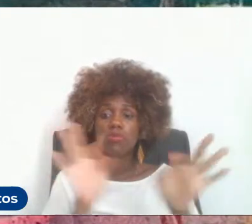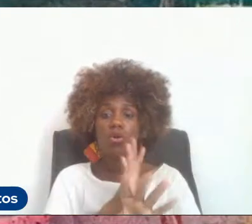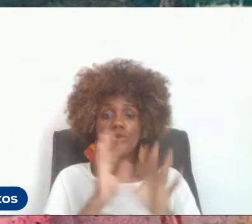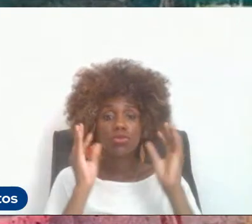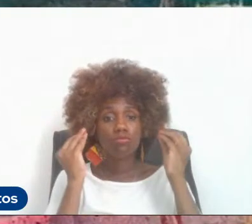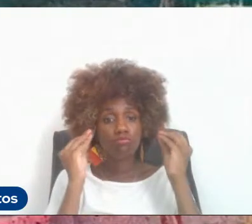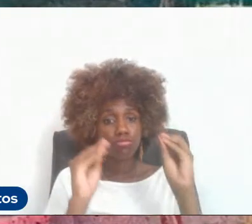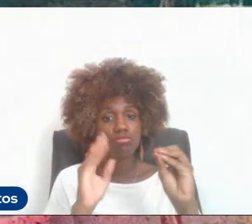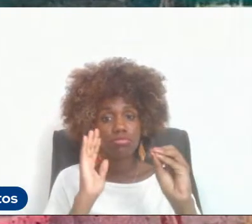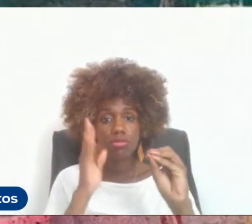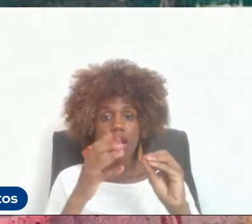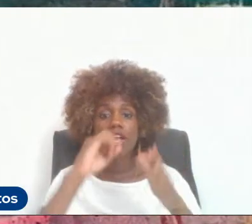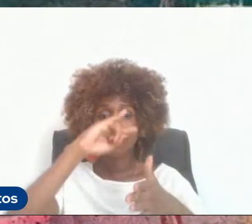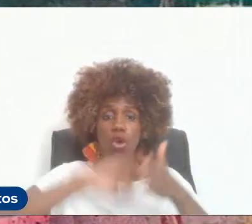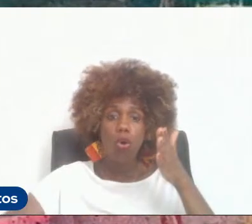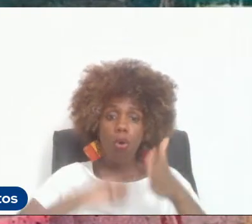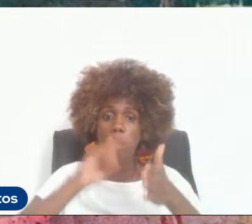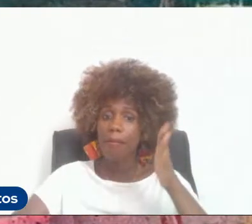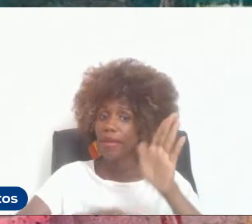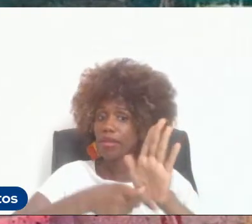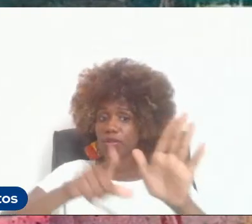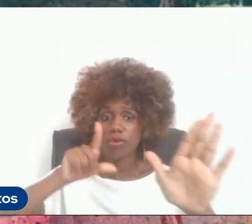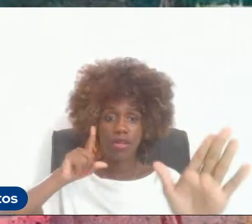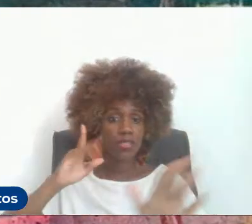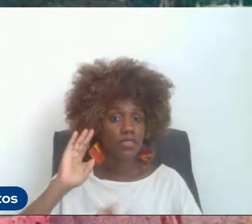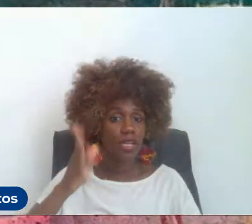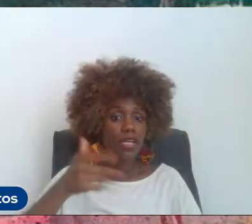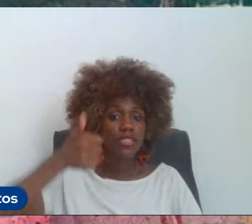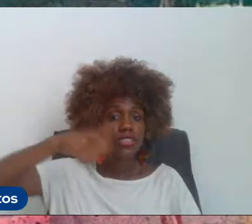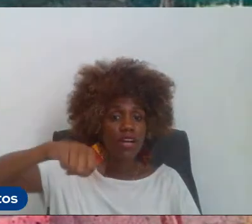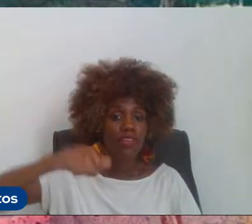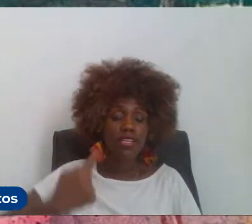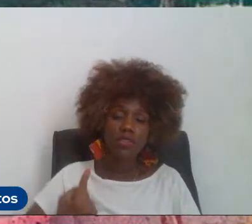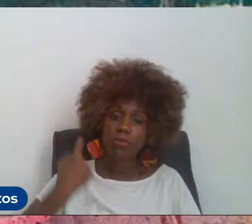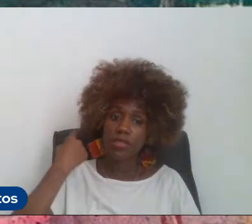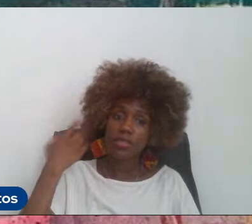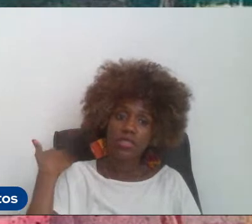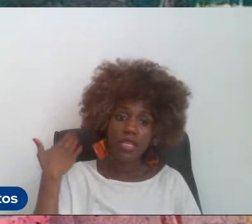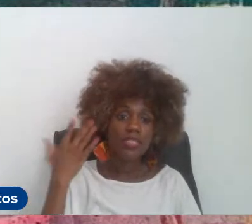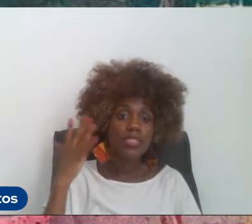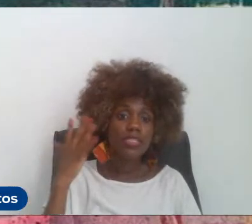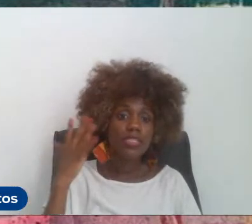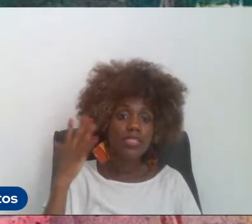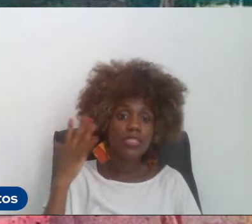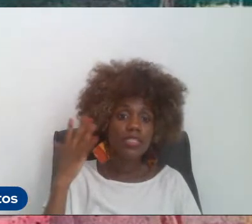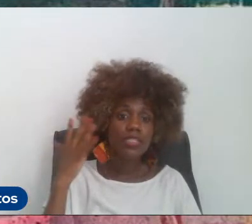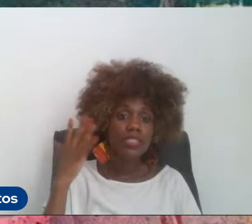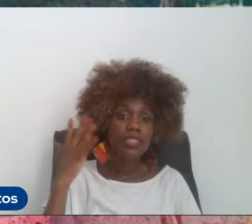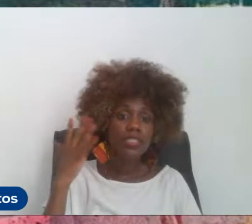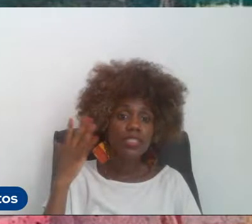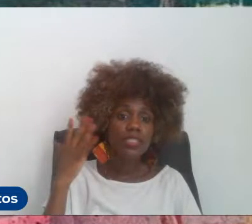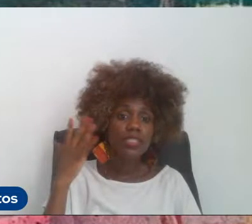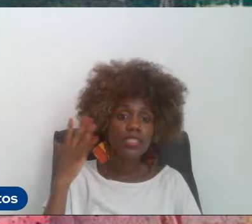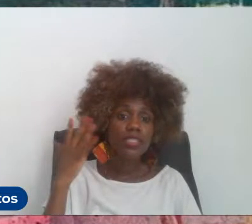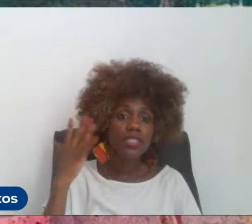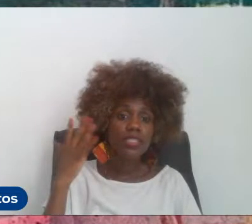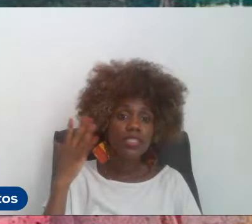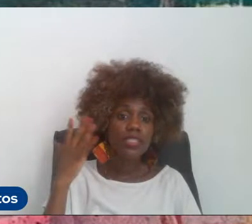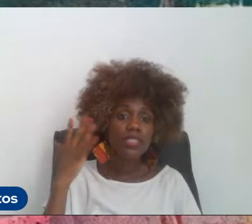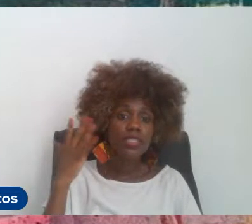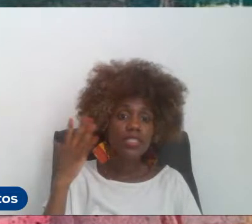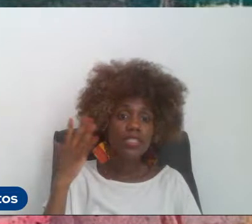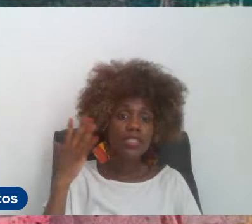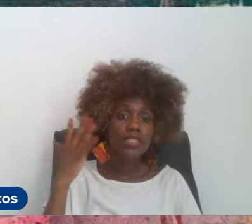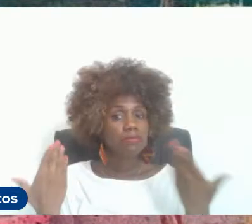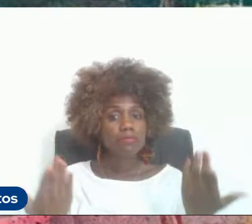em documentos anteriores de avaliações passadas, recomendações, inclusive, das avaliações passadas e fizemos